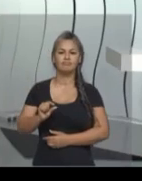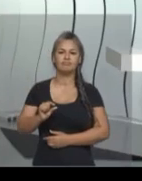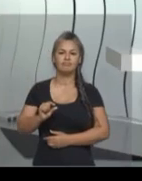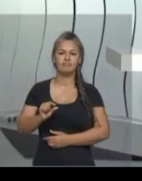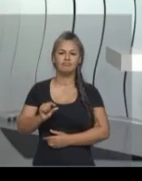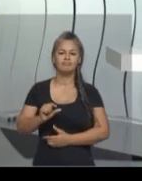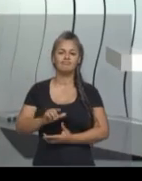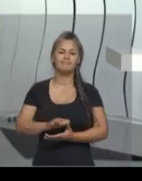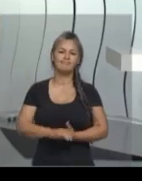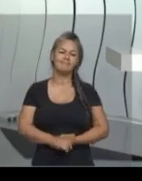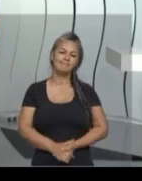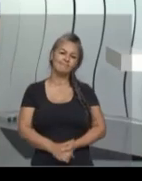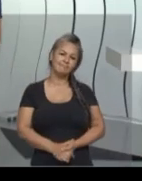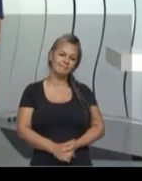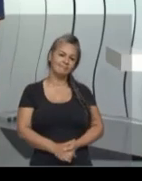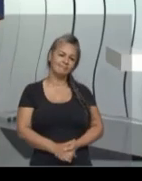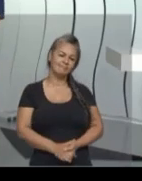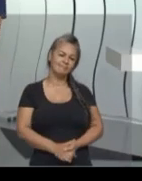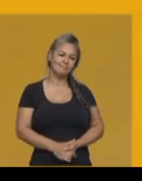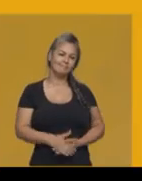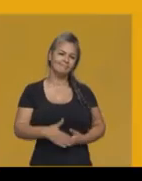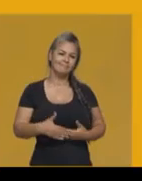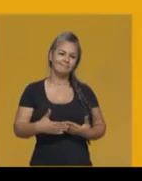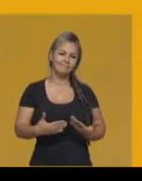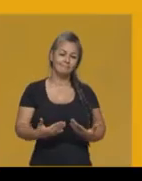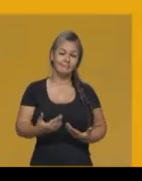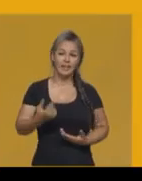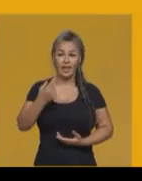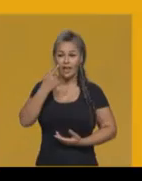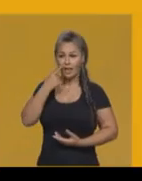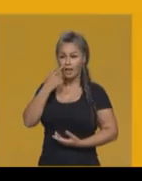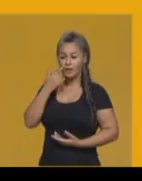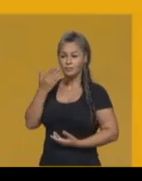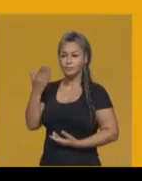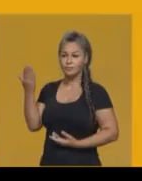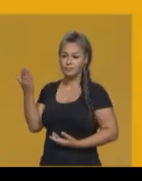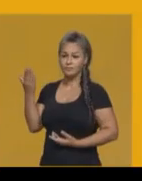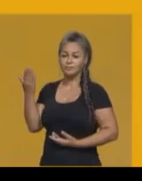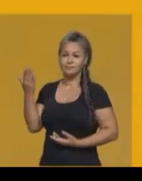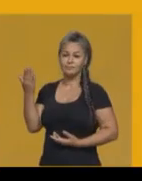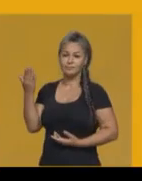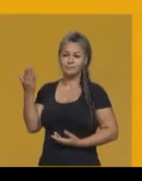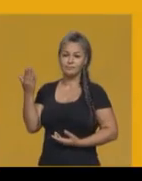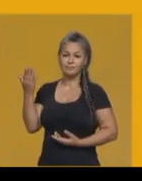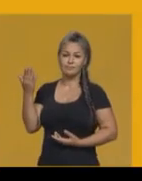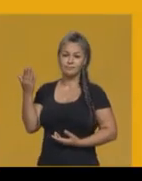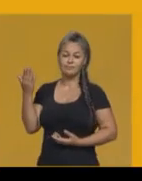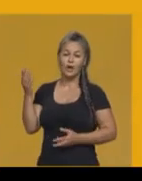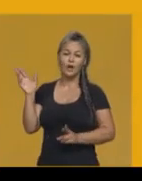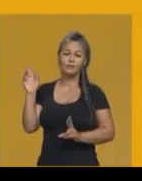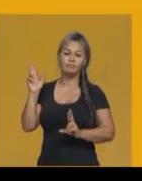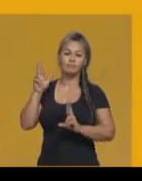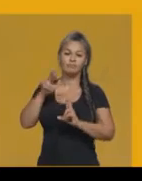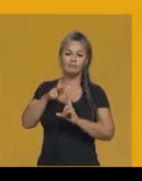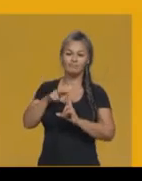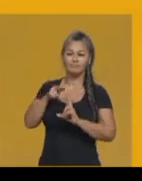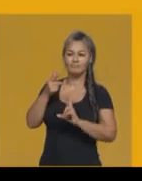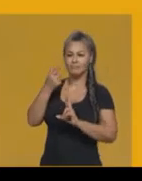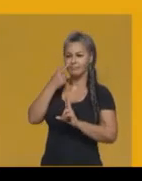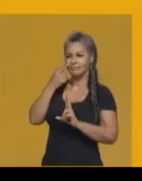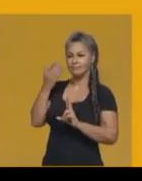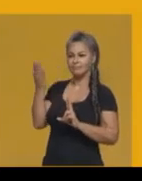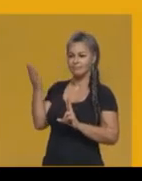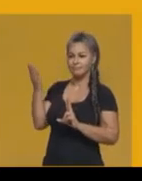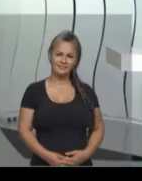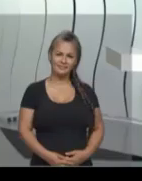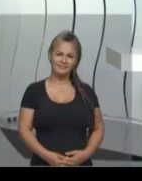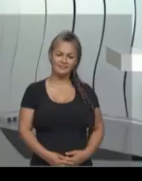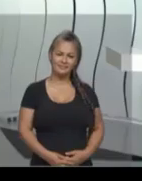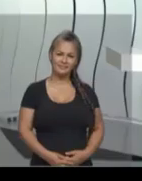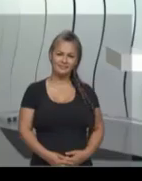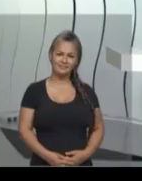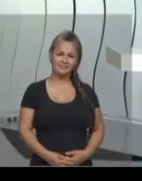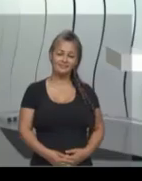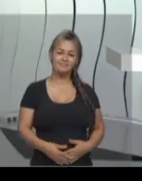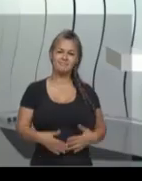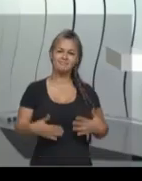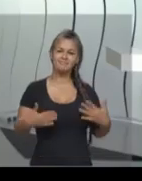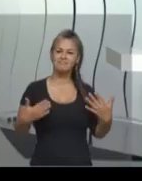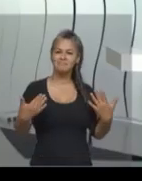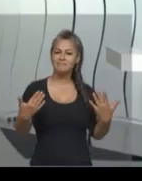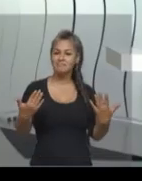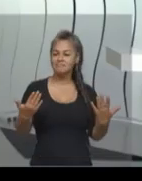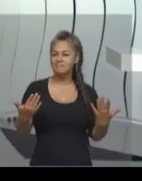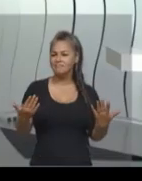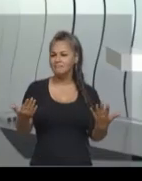Eu indico aqui para vocês uma bibliografia sobre esse assunto. Com